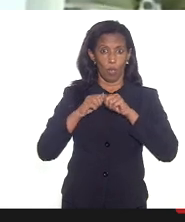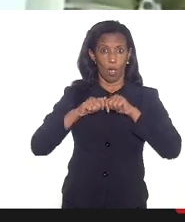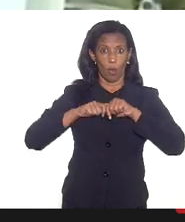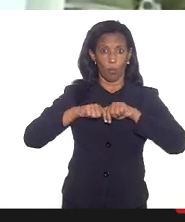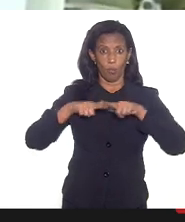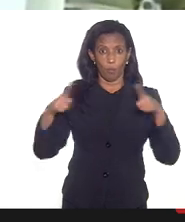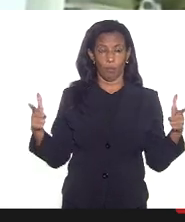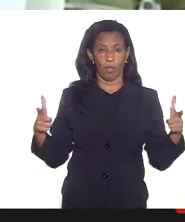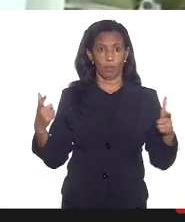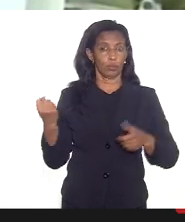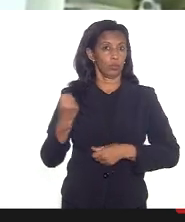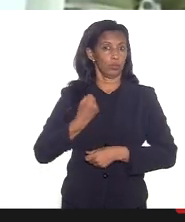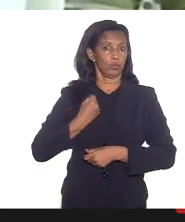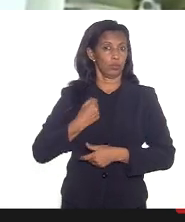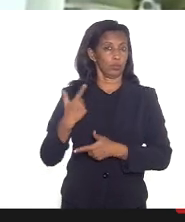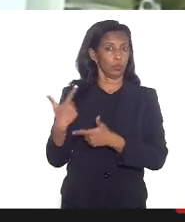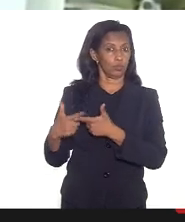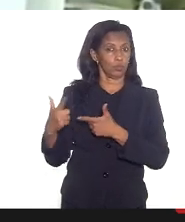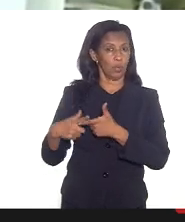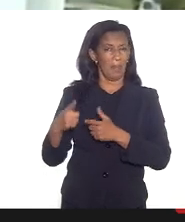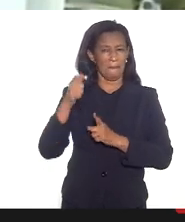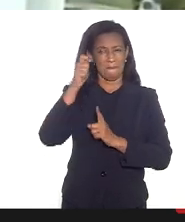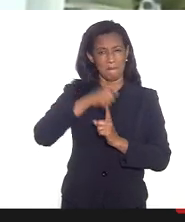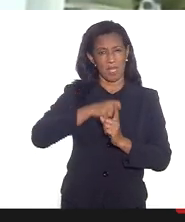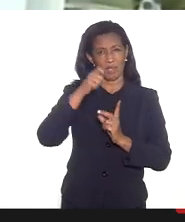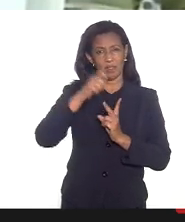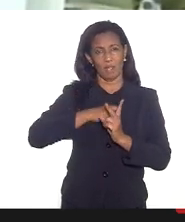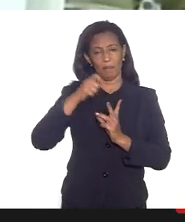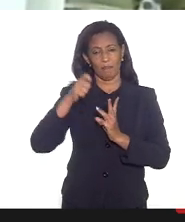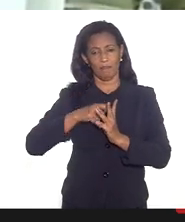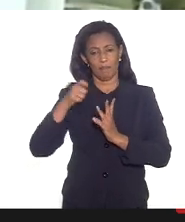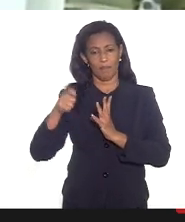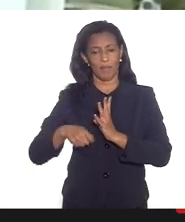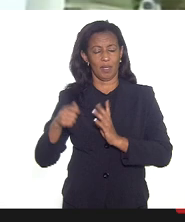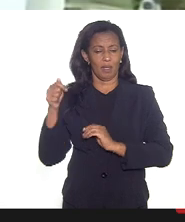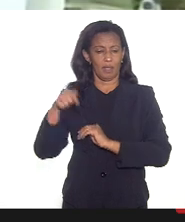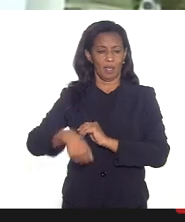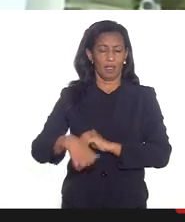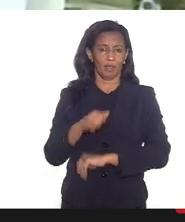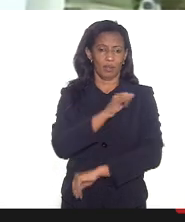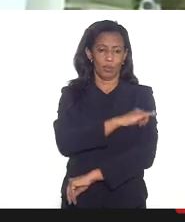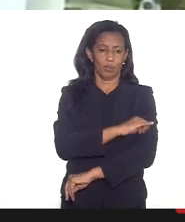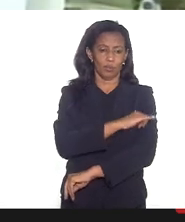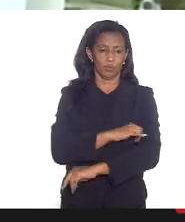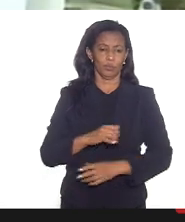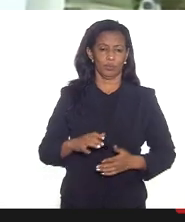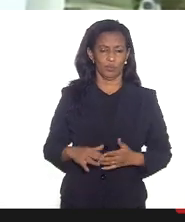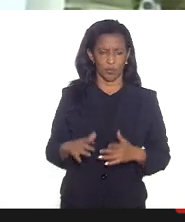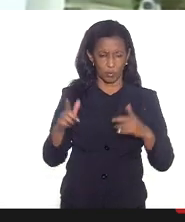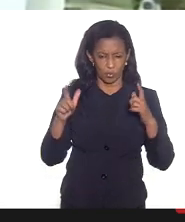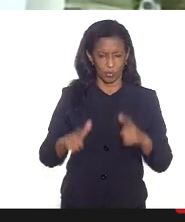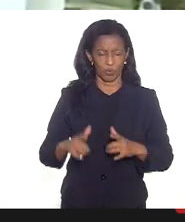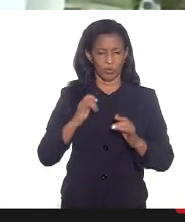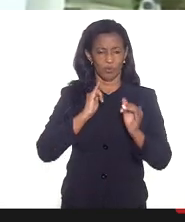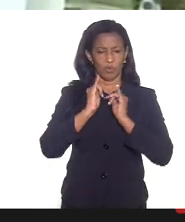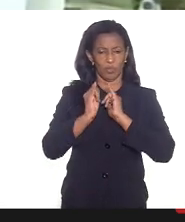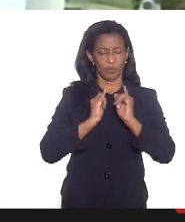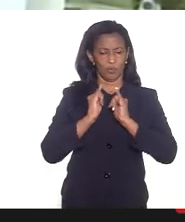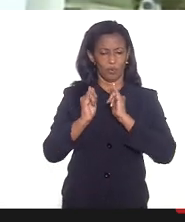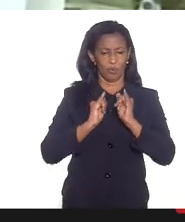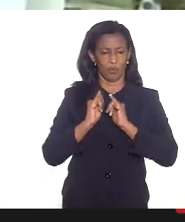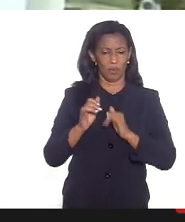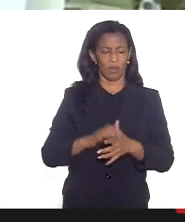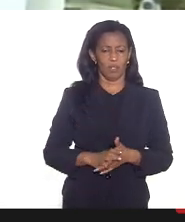do número de casos mês a mês aqui na cidade do Rio de Janeiro hoje a gente pegou uma informação aqui que